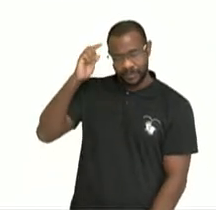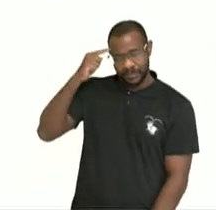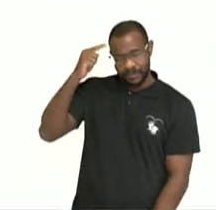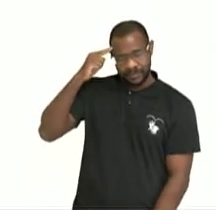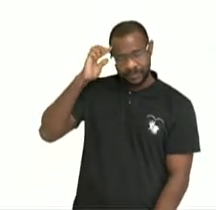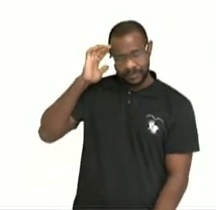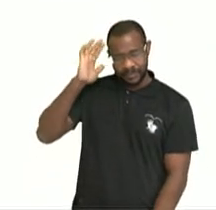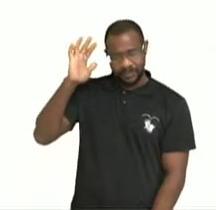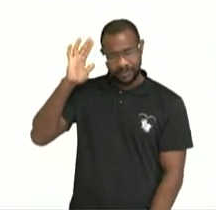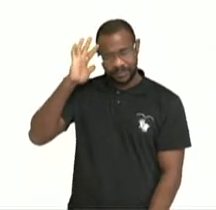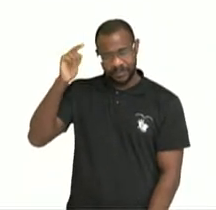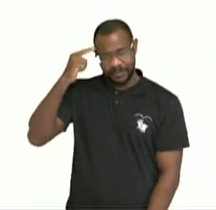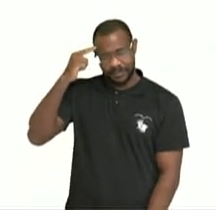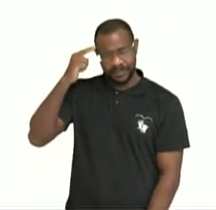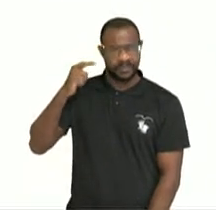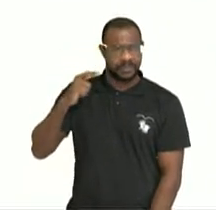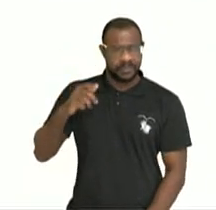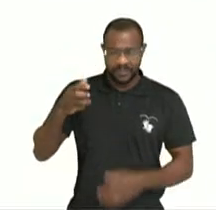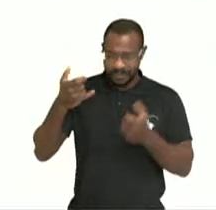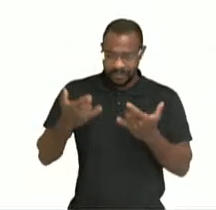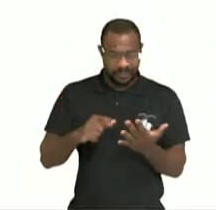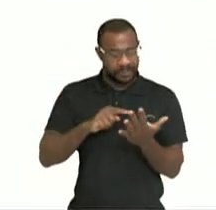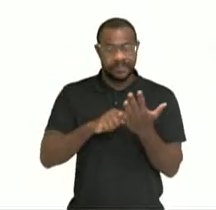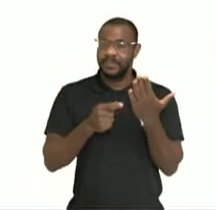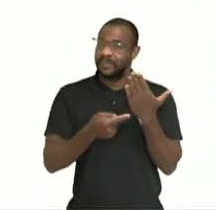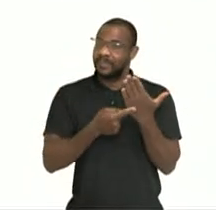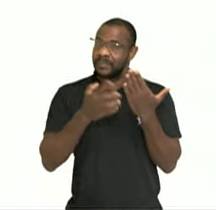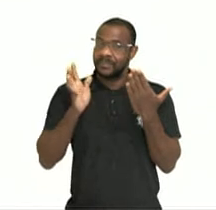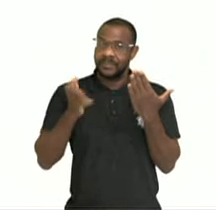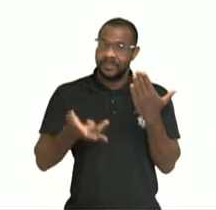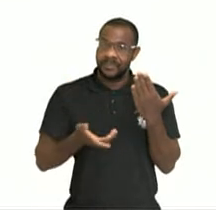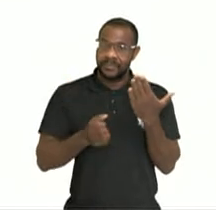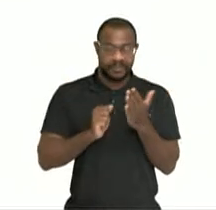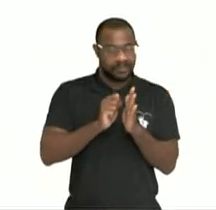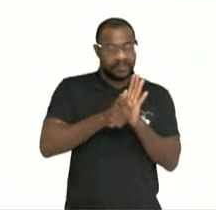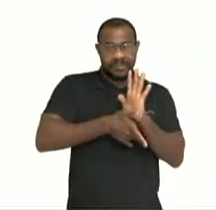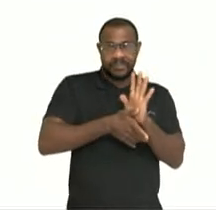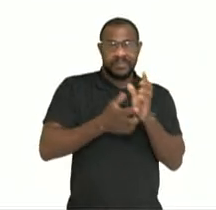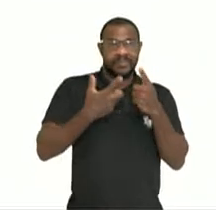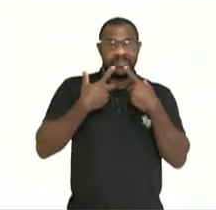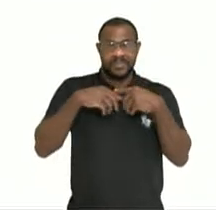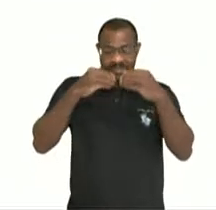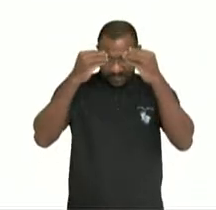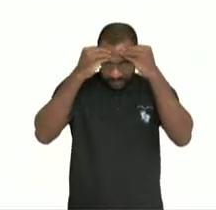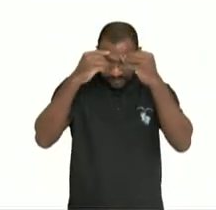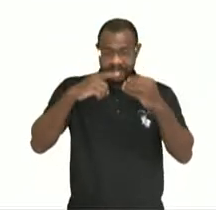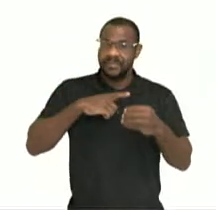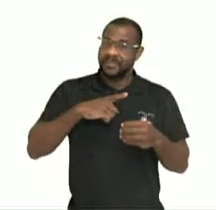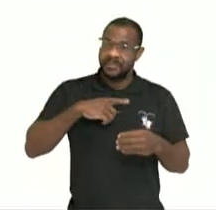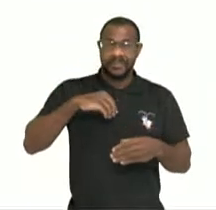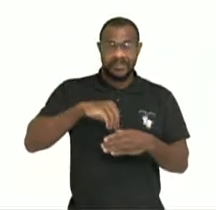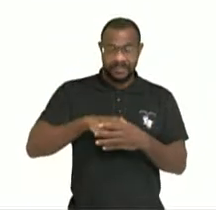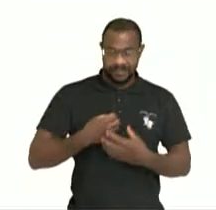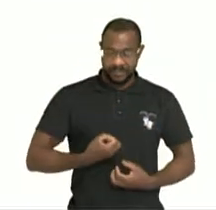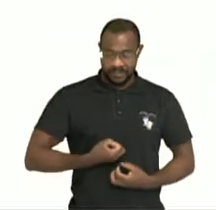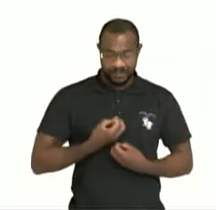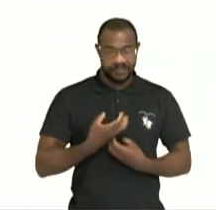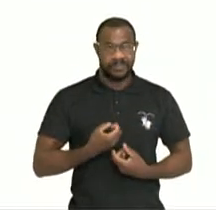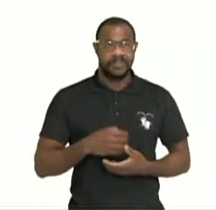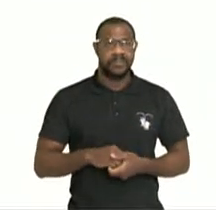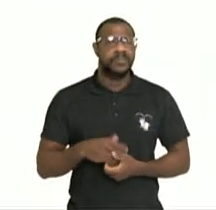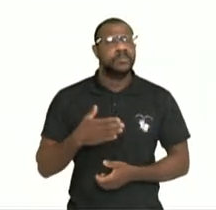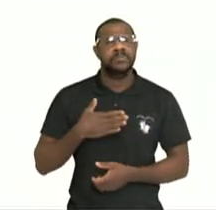fala da metáfora, figura de linguagem muito presente na poesia. E os meus